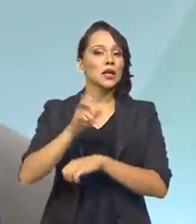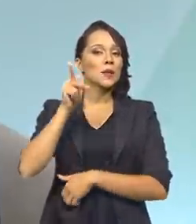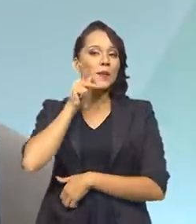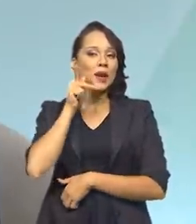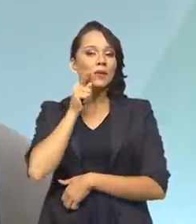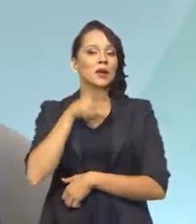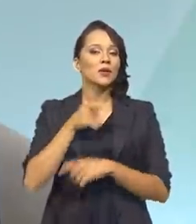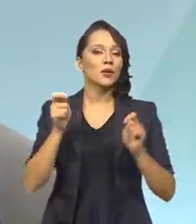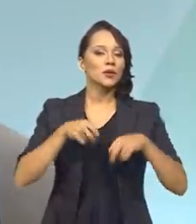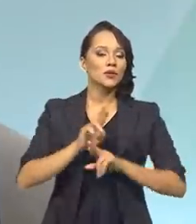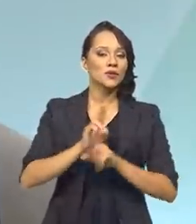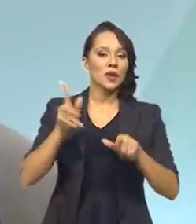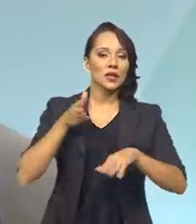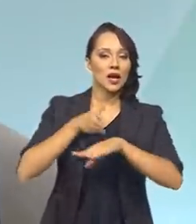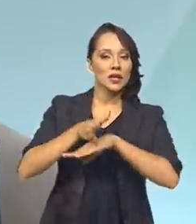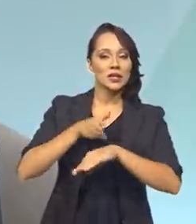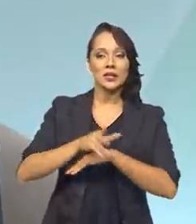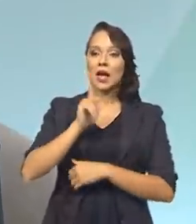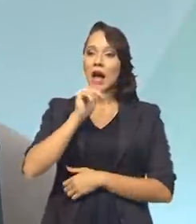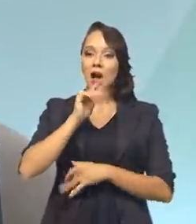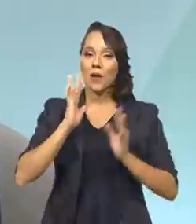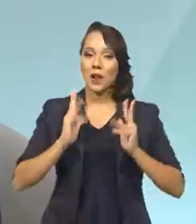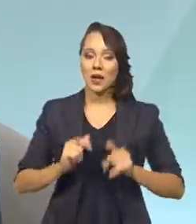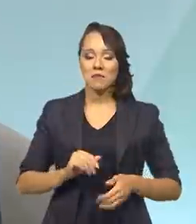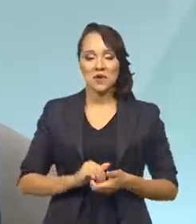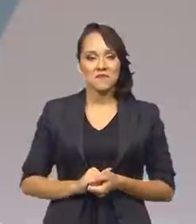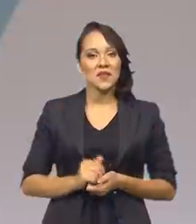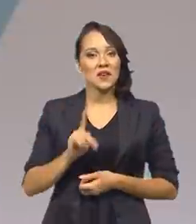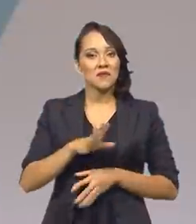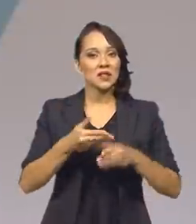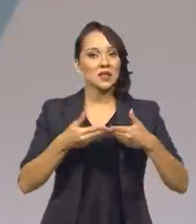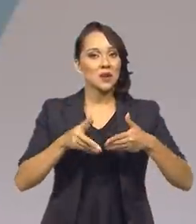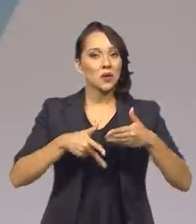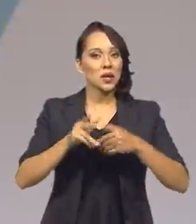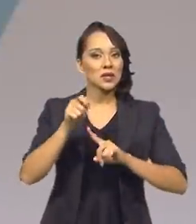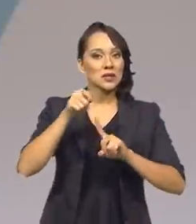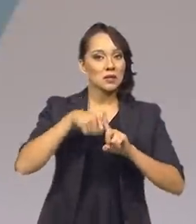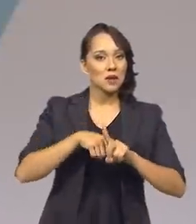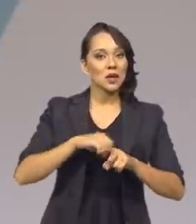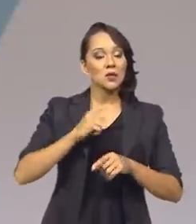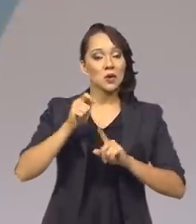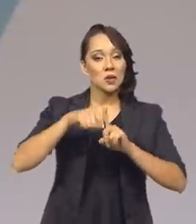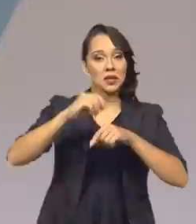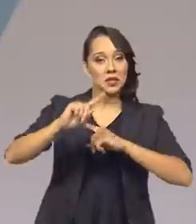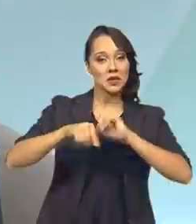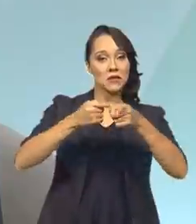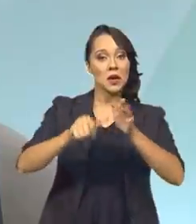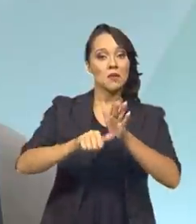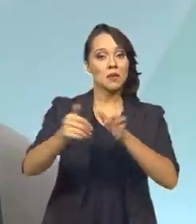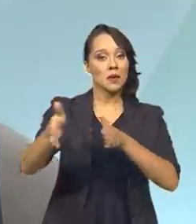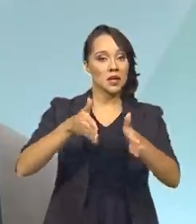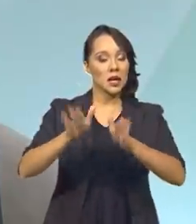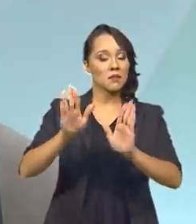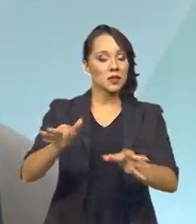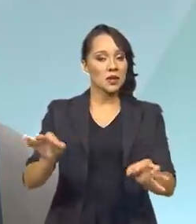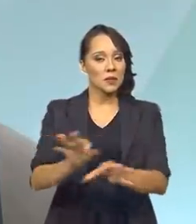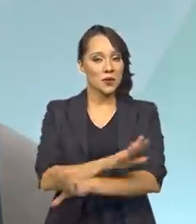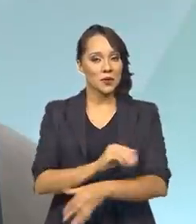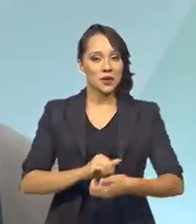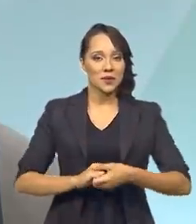diferenciada em relação ao acesso à água potável, deverá ser inaugurada esse mês, ou no princípio do próximo mês, a primeira etapa, que já está pronta.